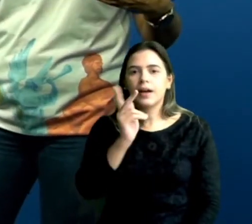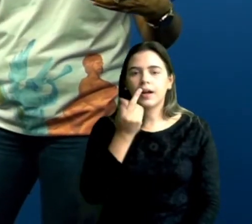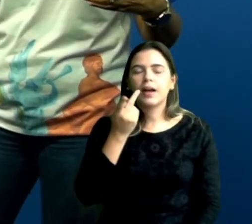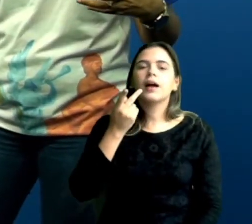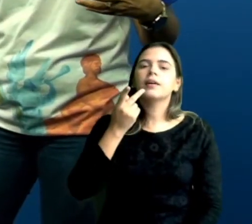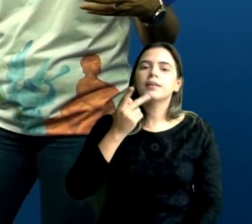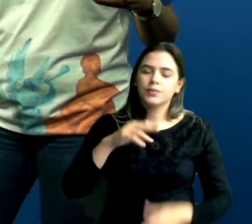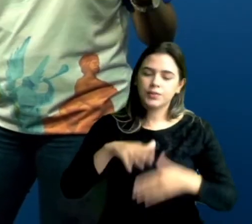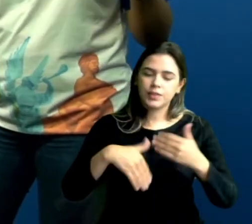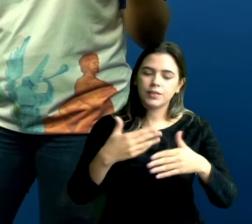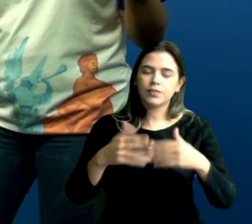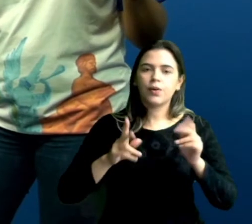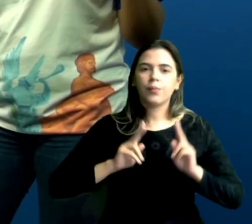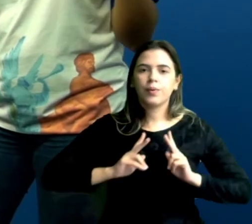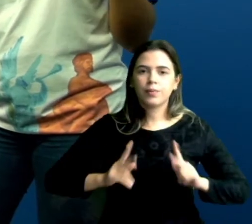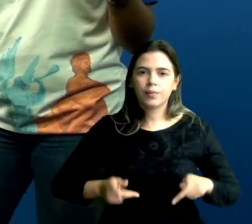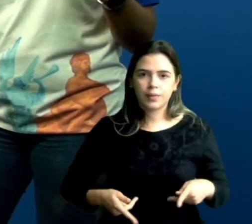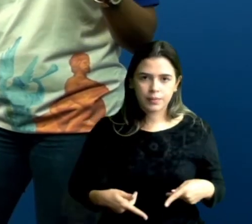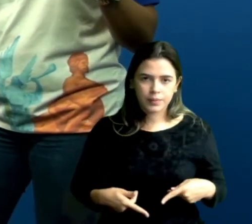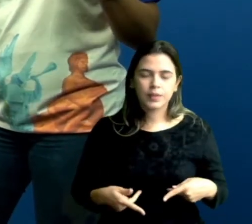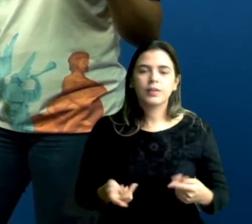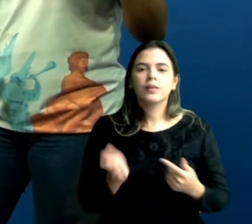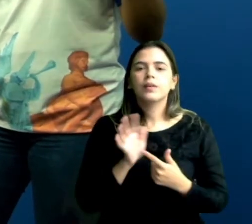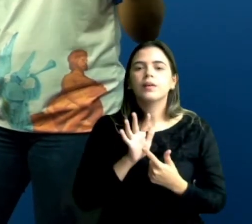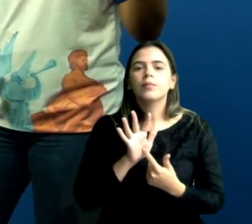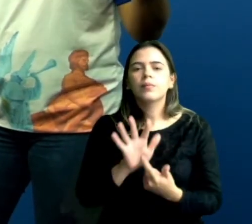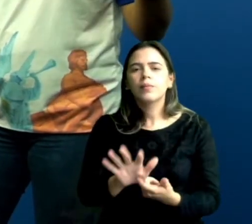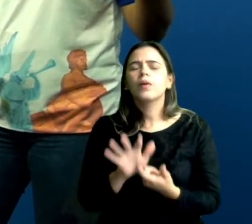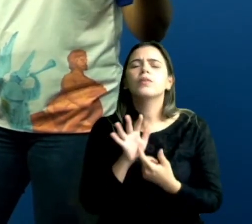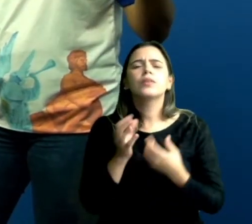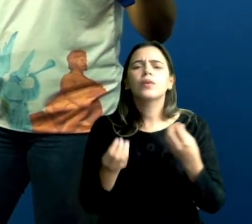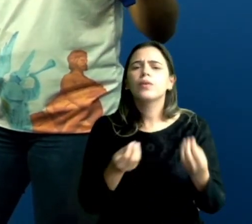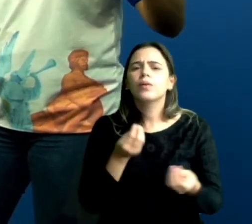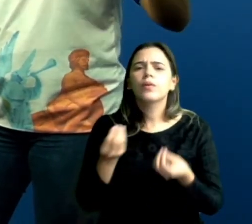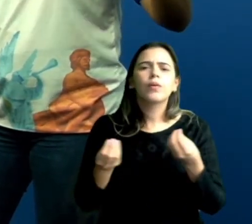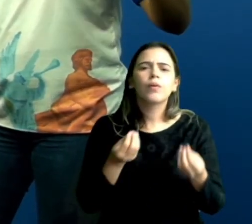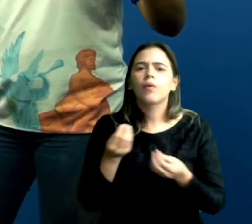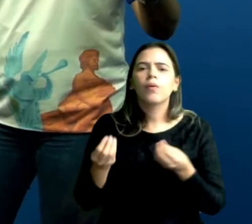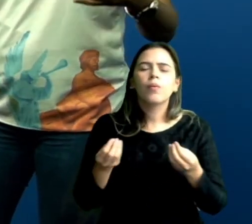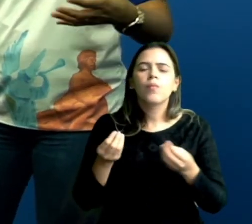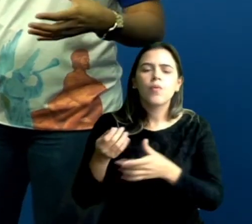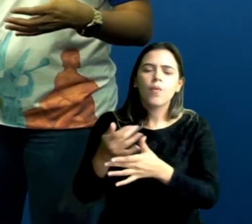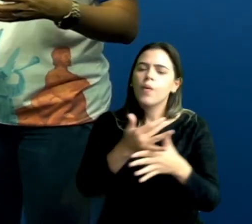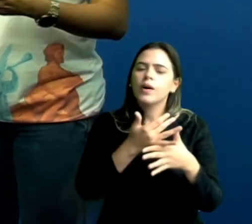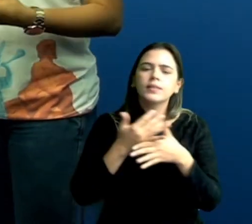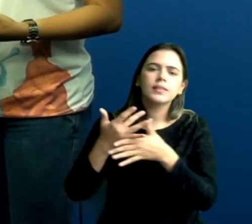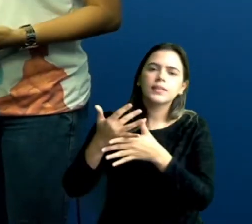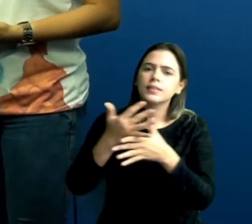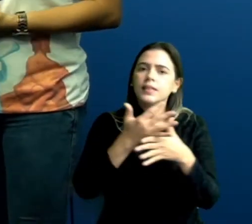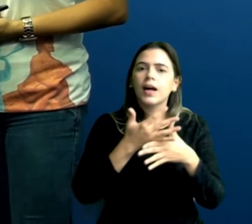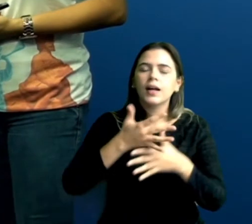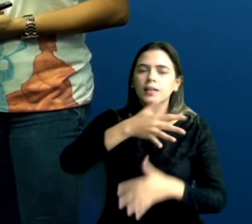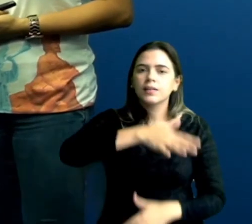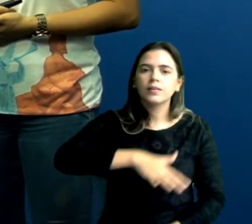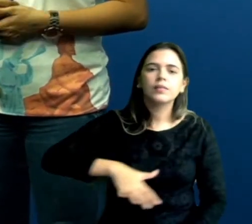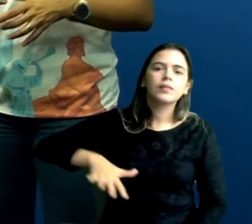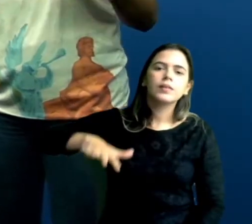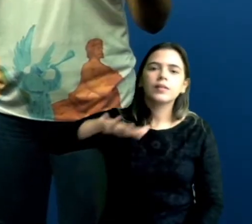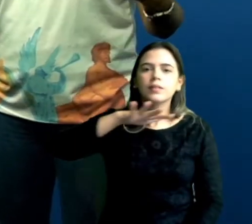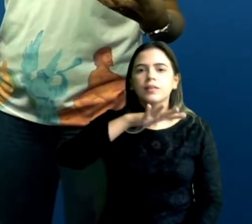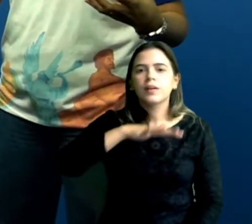de Desenvolvimento Humano. É o índice que fala o quanto que uma cidade, uma região, ela